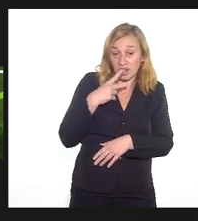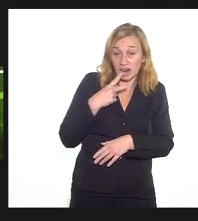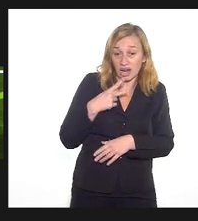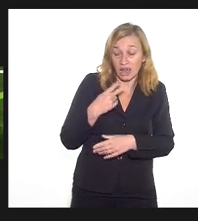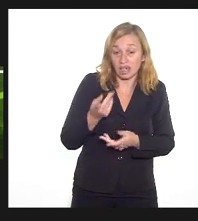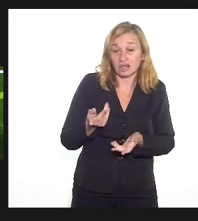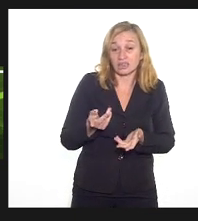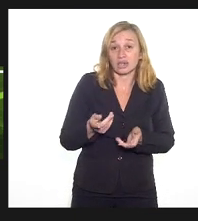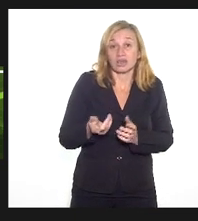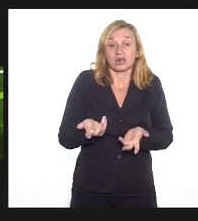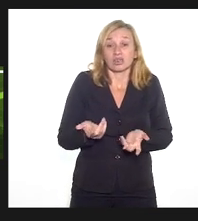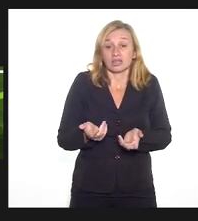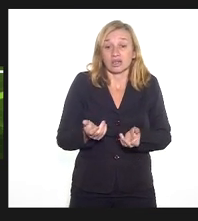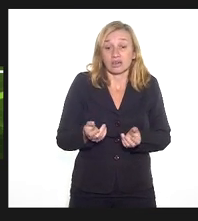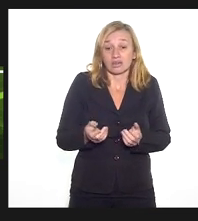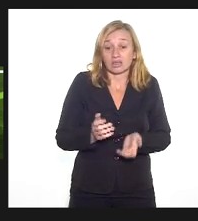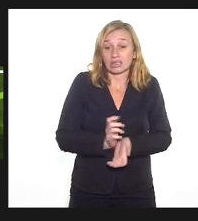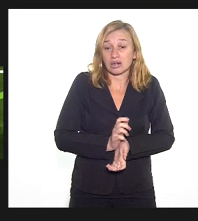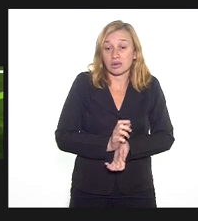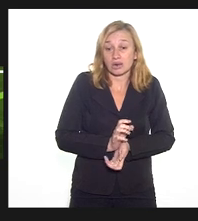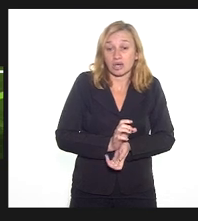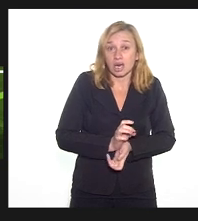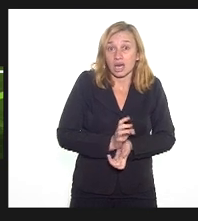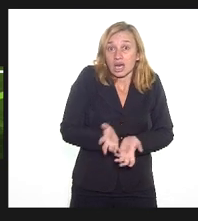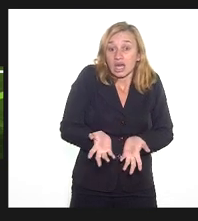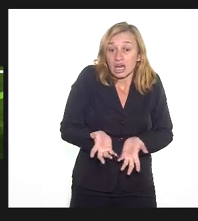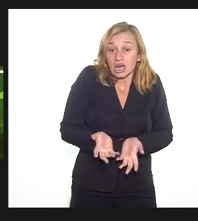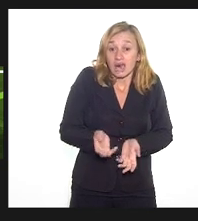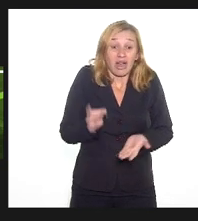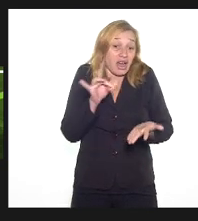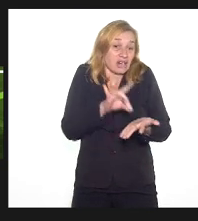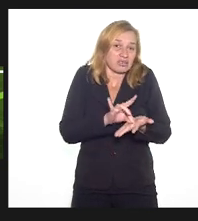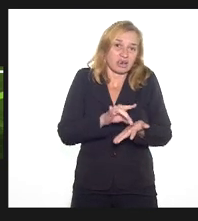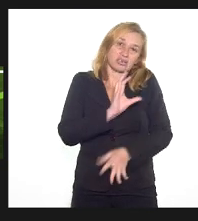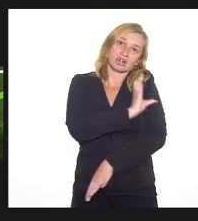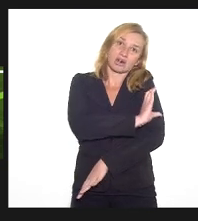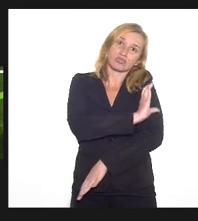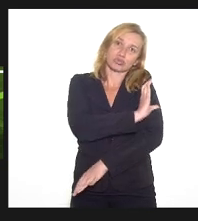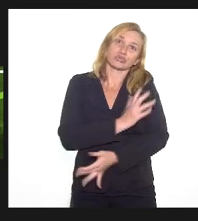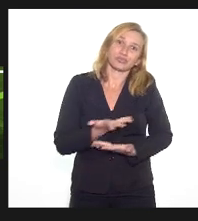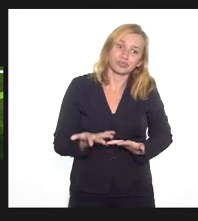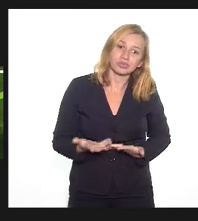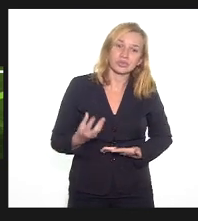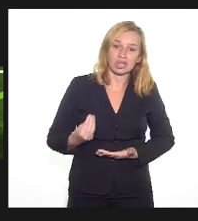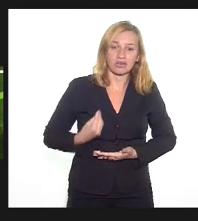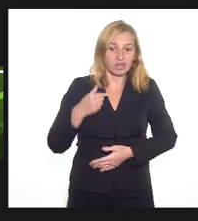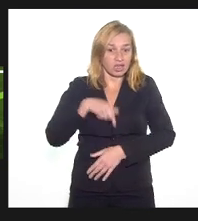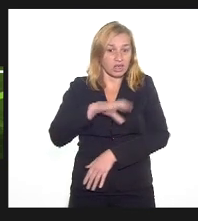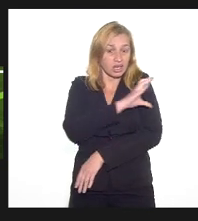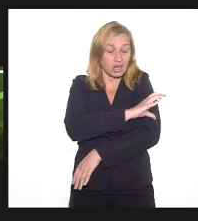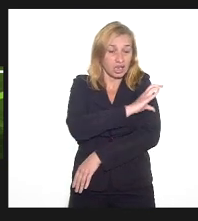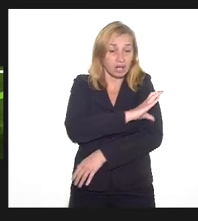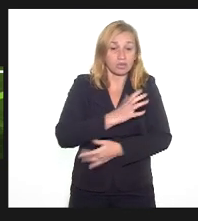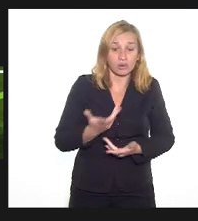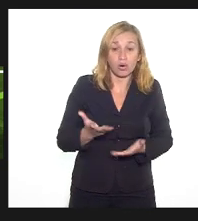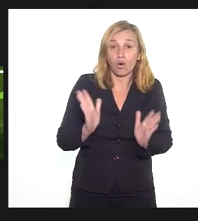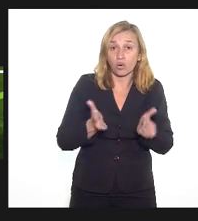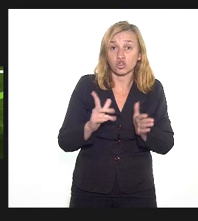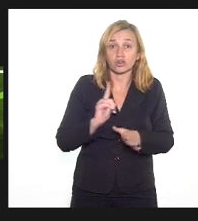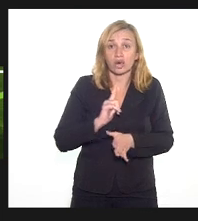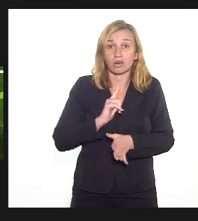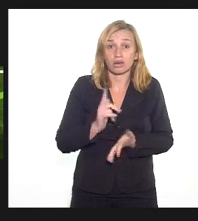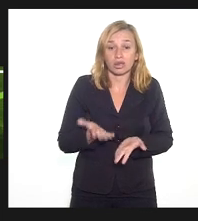em 100%, como dizem outros, mas essa é uma realidade de campos. A gente está aqui em campos com esse caso, hoje a gente está em campos